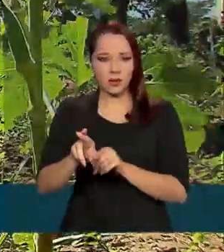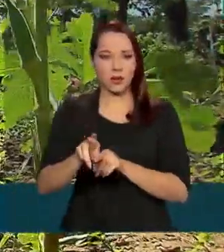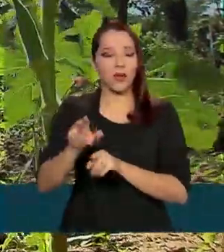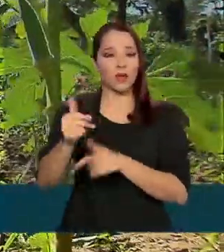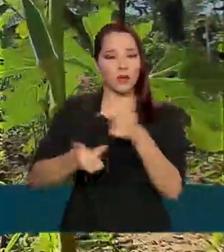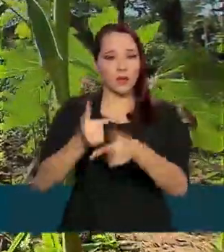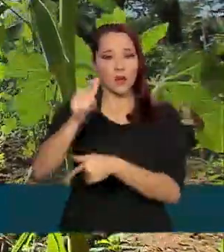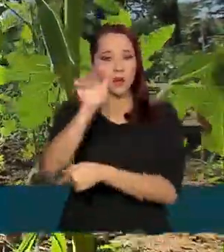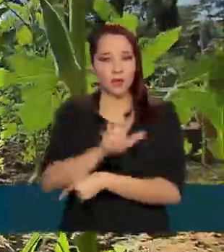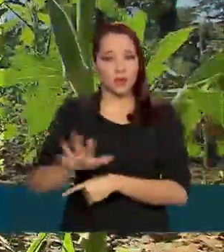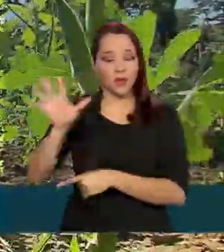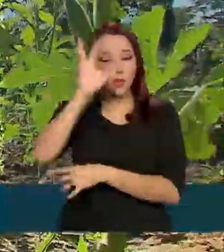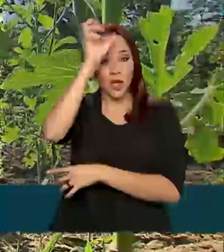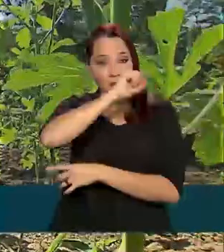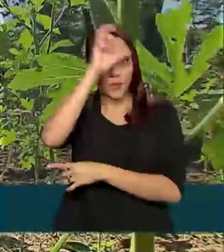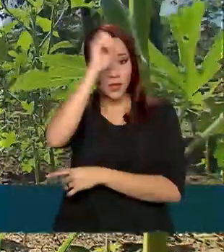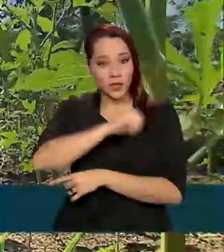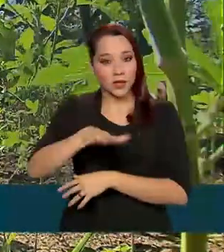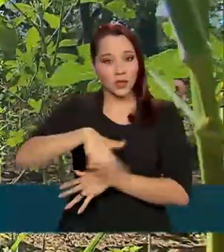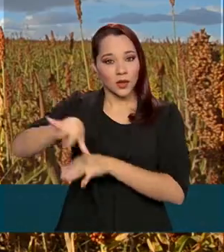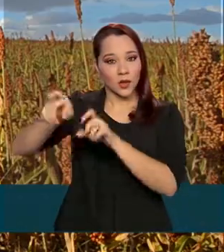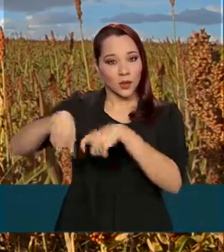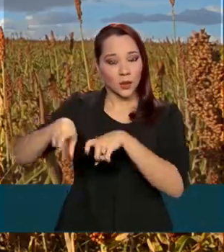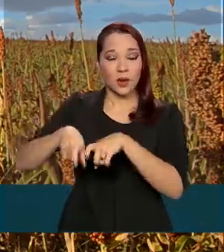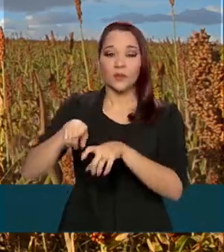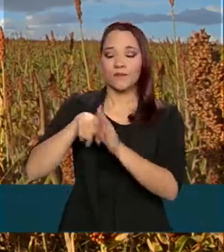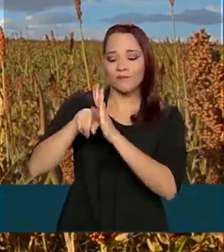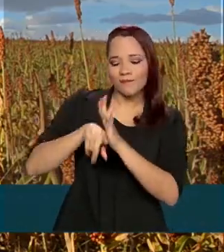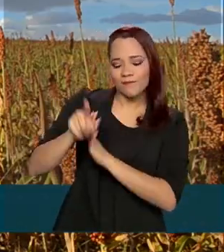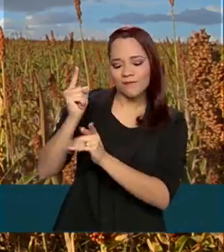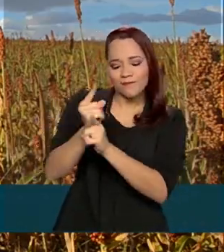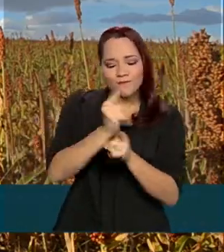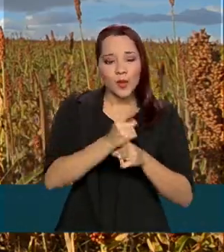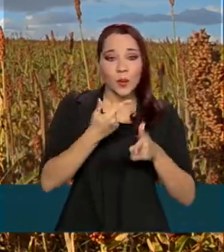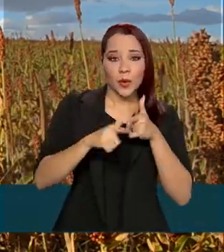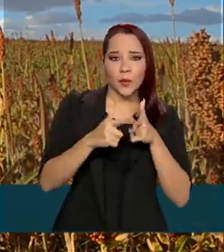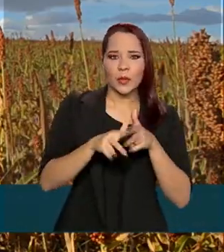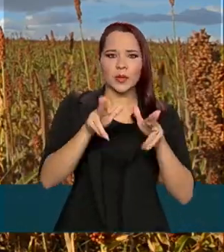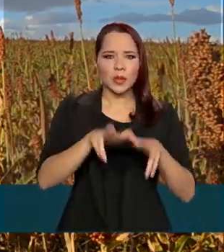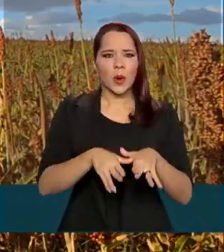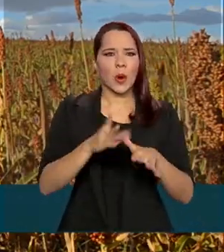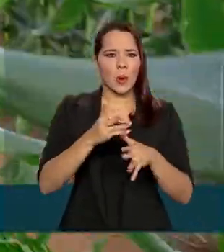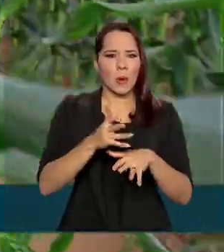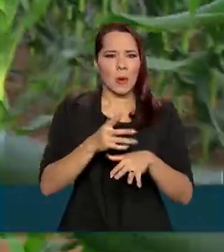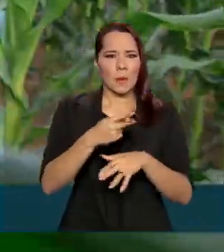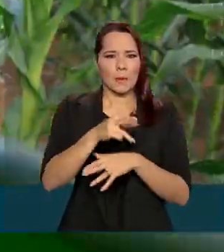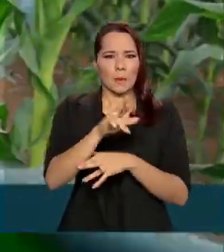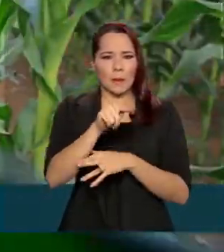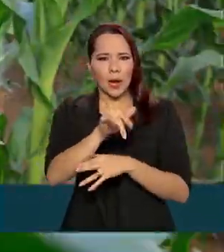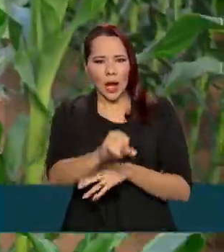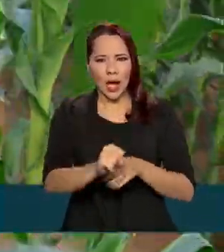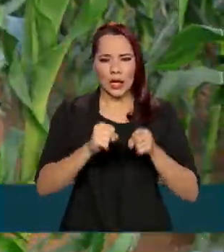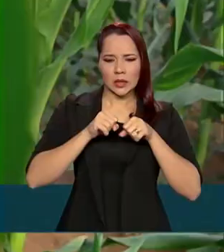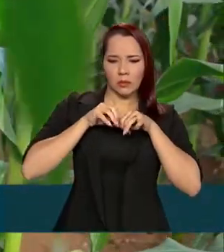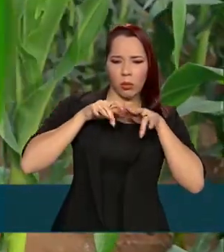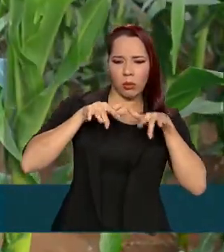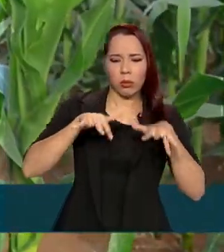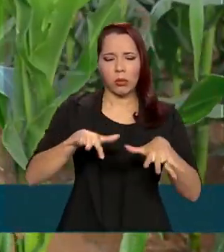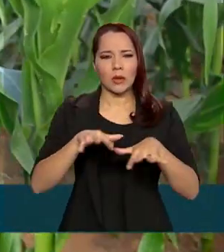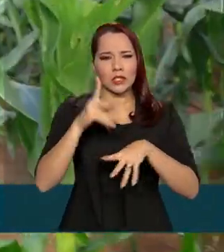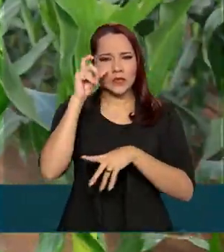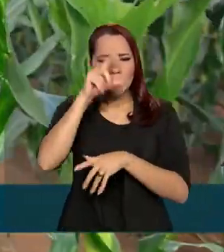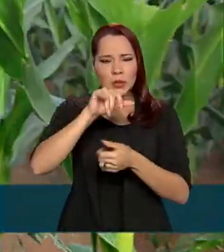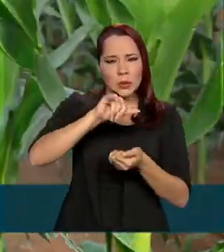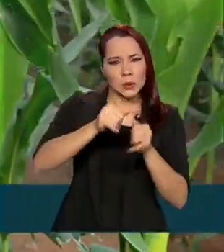Nacional de Aprendizagem Rural, que identifica problemas como pragas e dificuldades de manejo